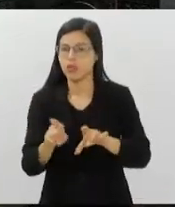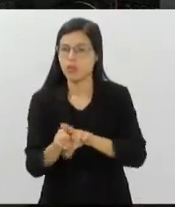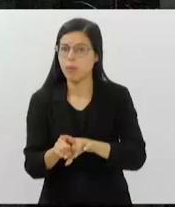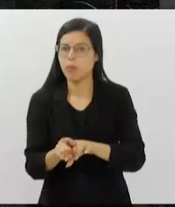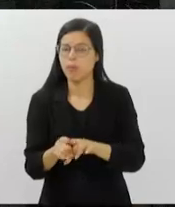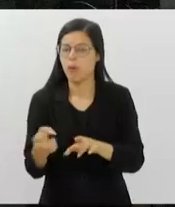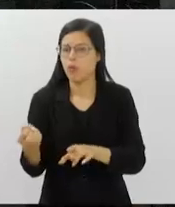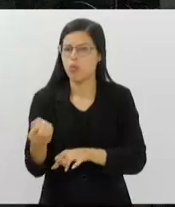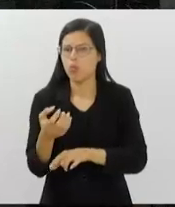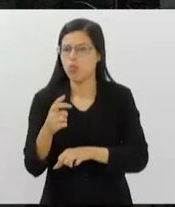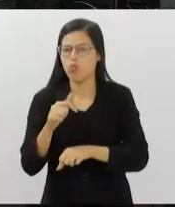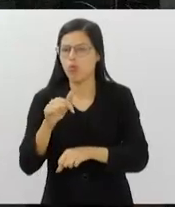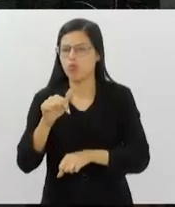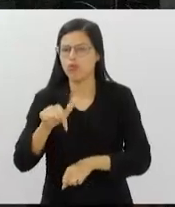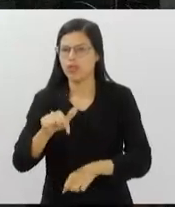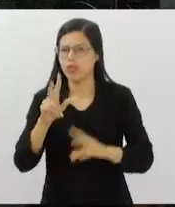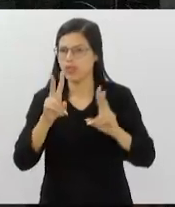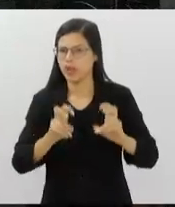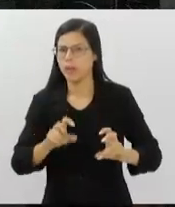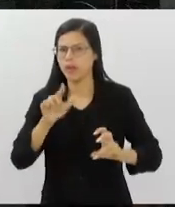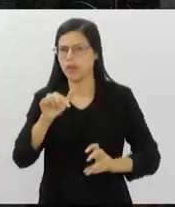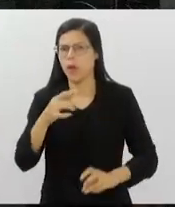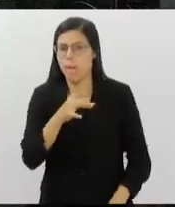vacinal. Bom Dia Darcilia.